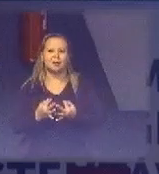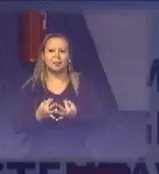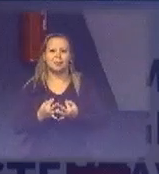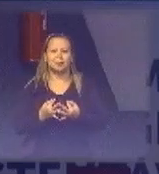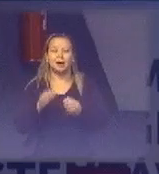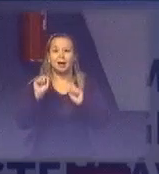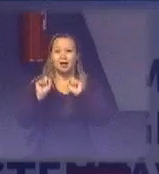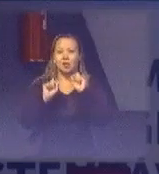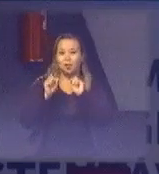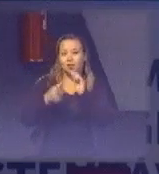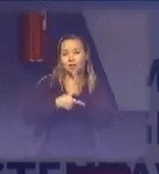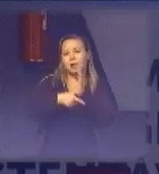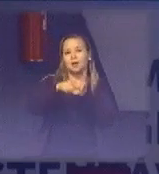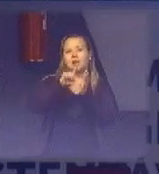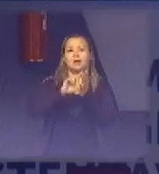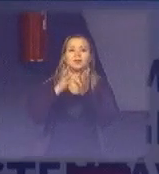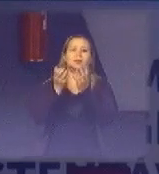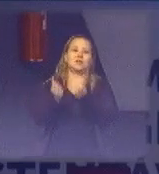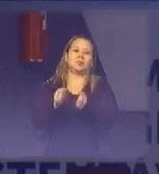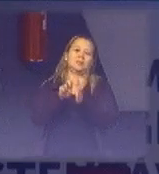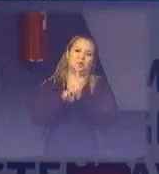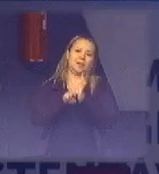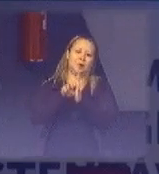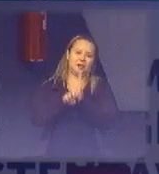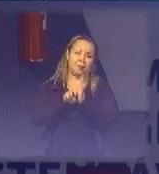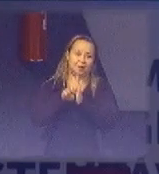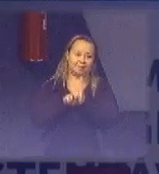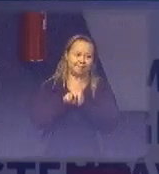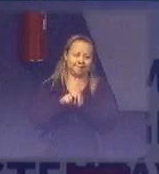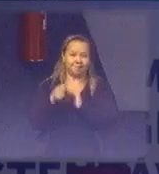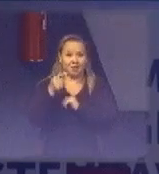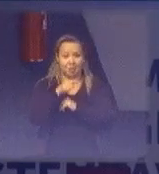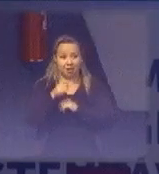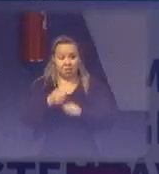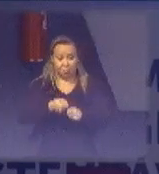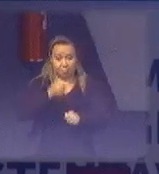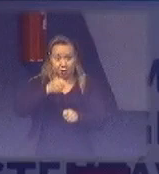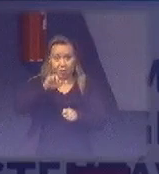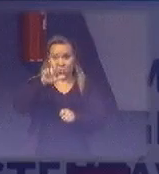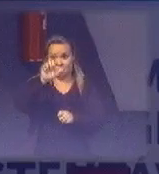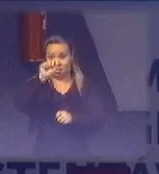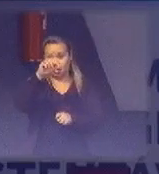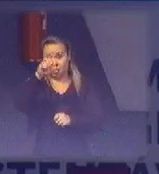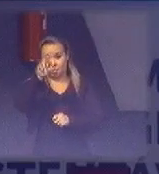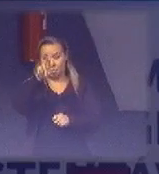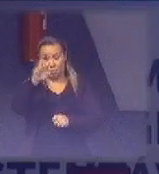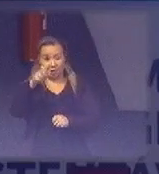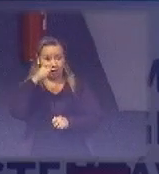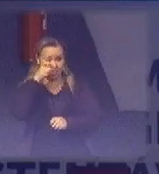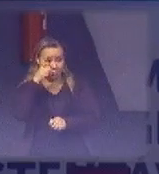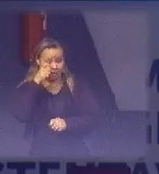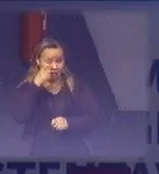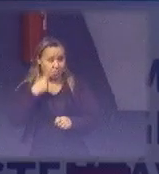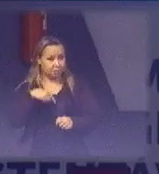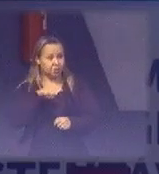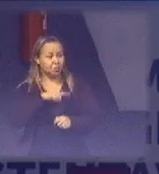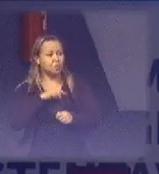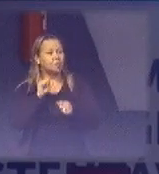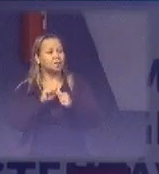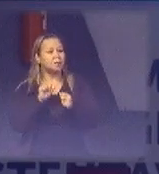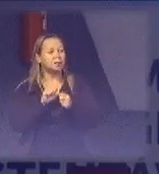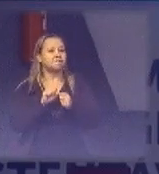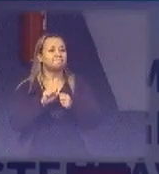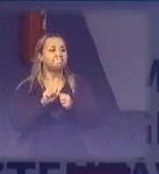que antes de receber a cadeira. Sobre essa questão de lacres, também é interessante a gente fazer uma...